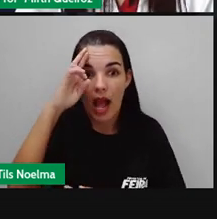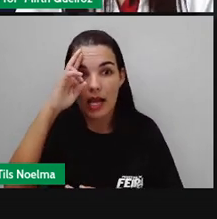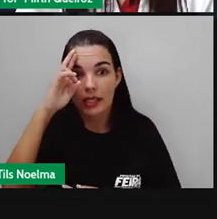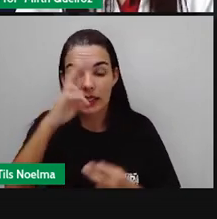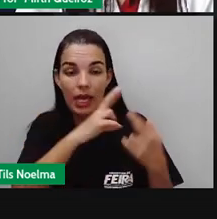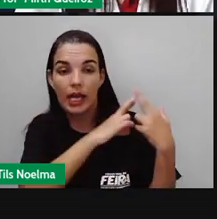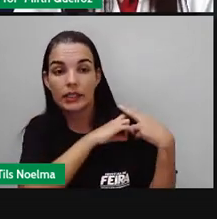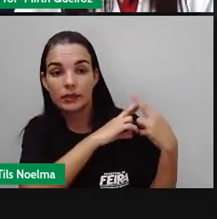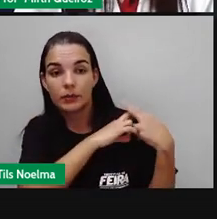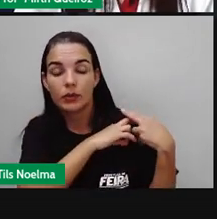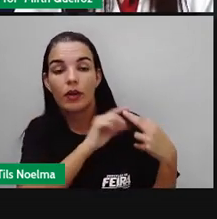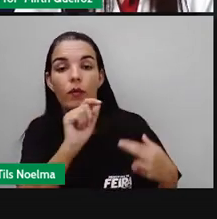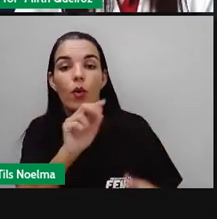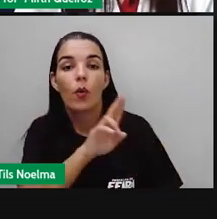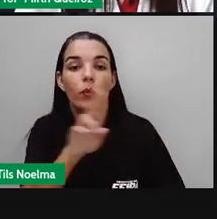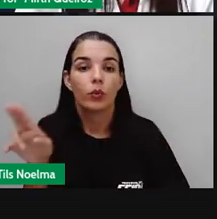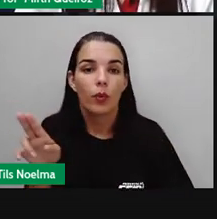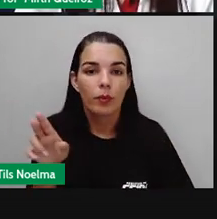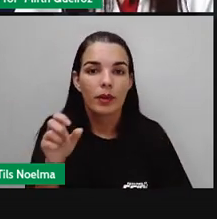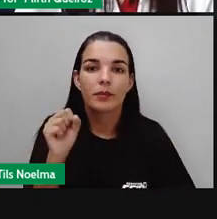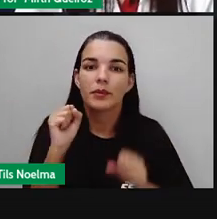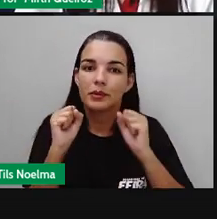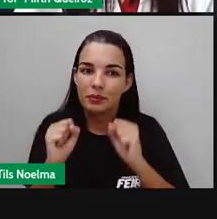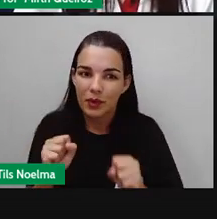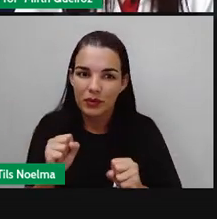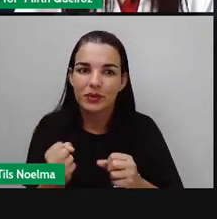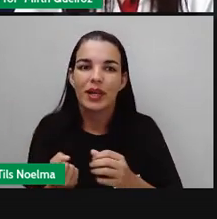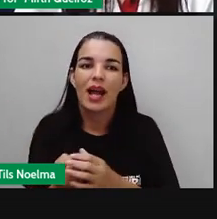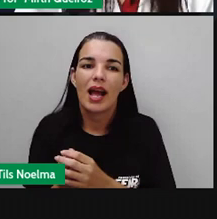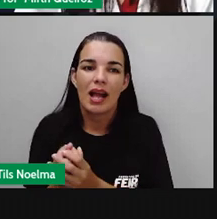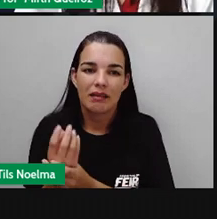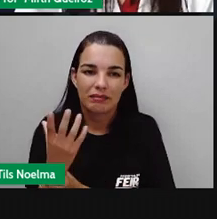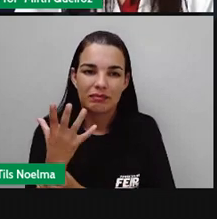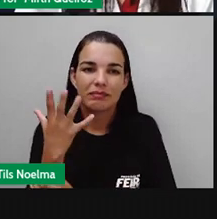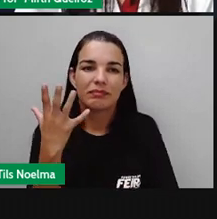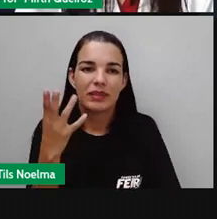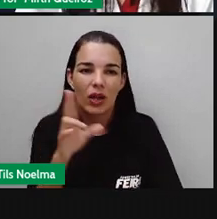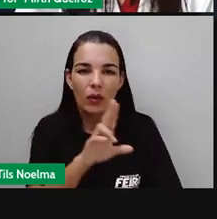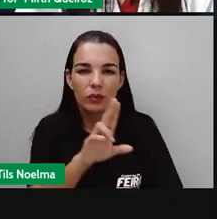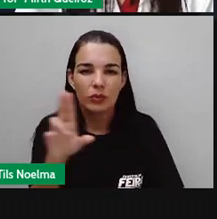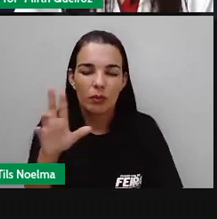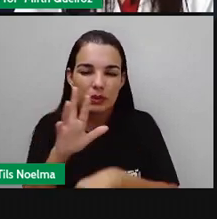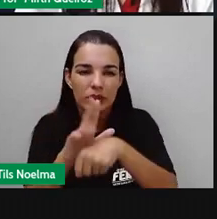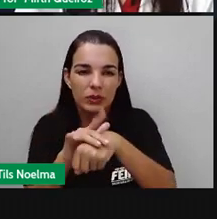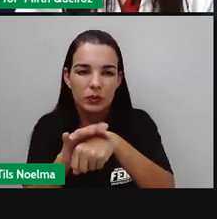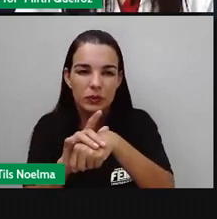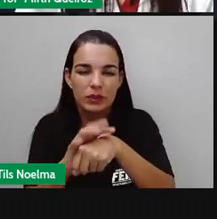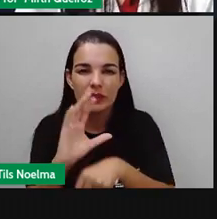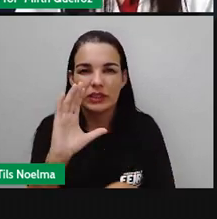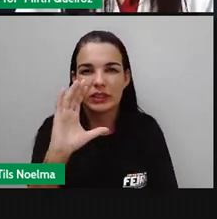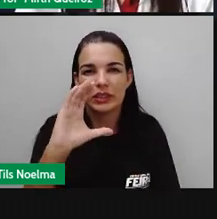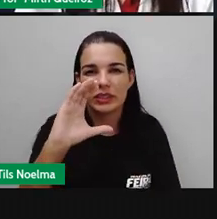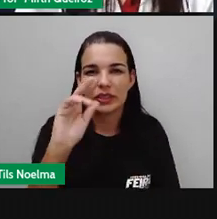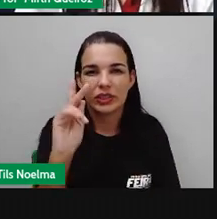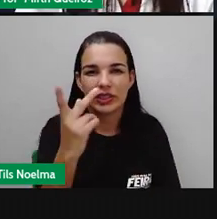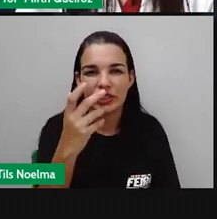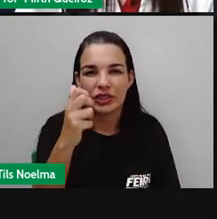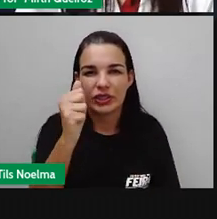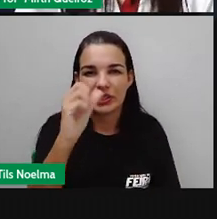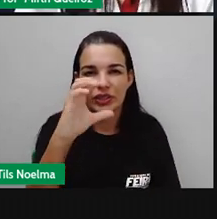protozoários. São agentes causadores, por exemplo, da doença de Chagas, letimaniose,